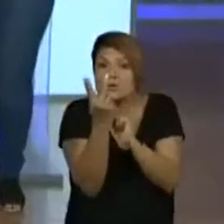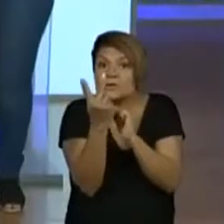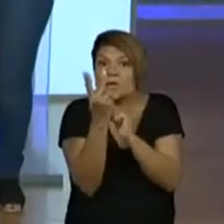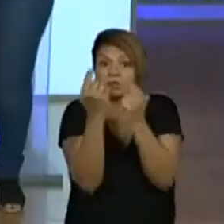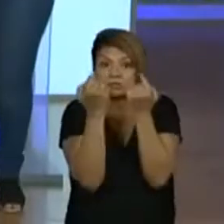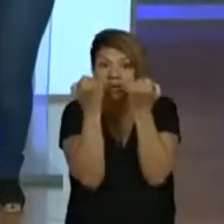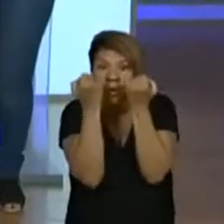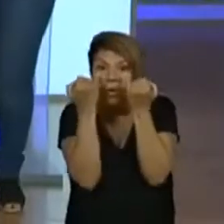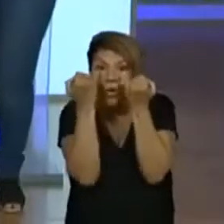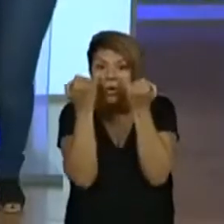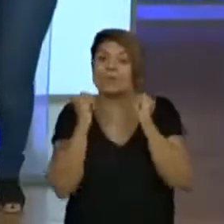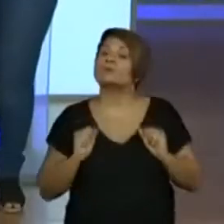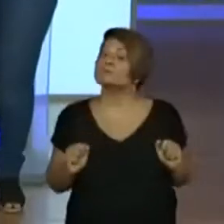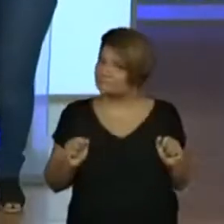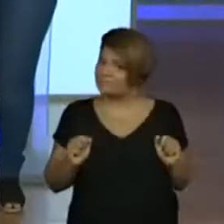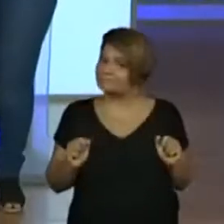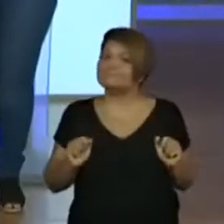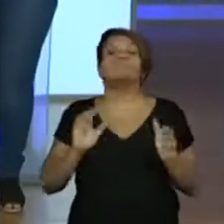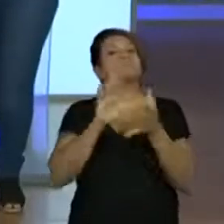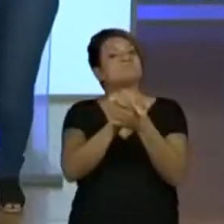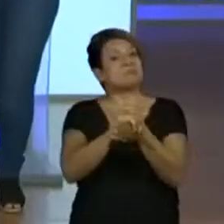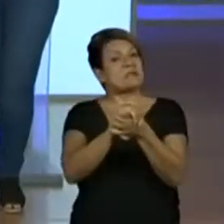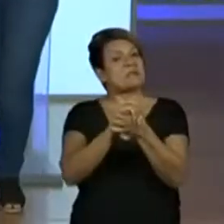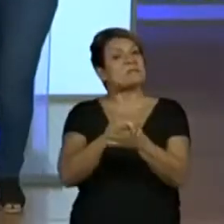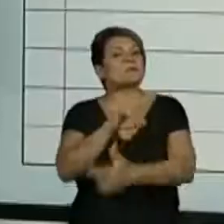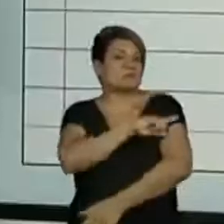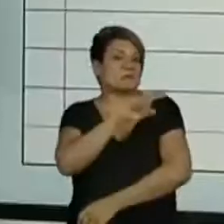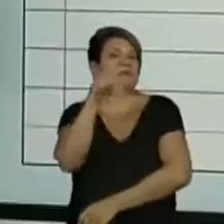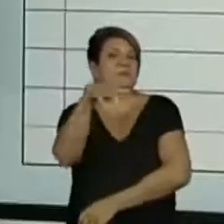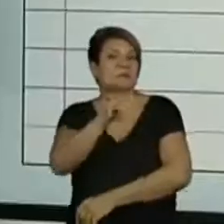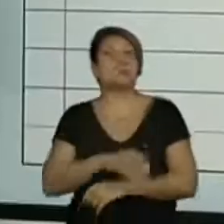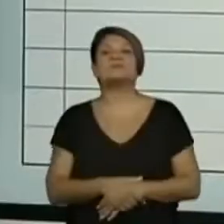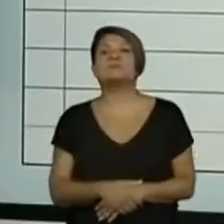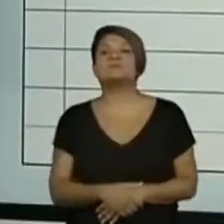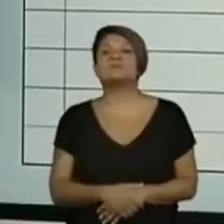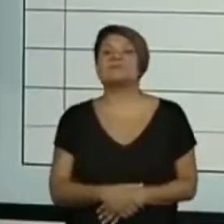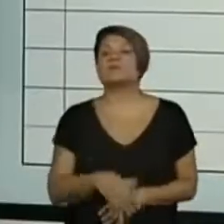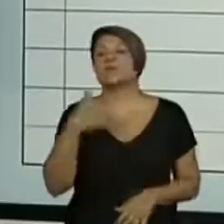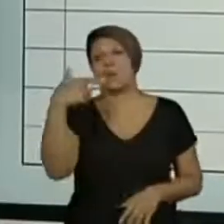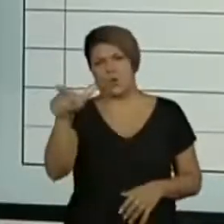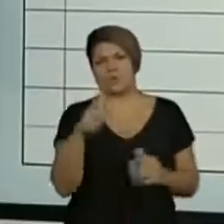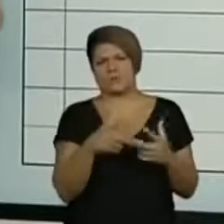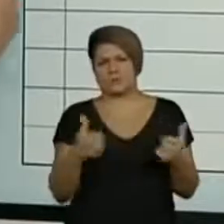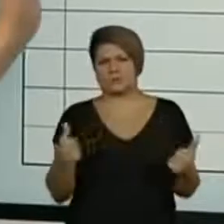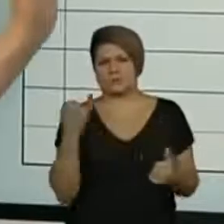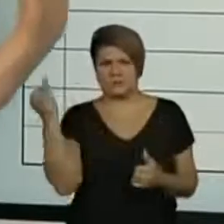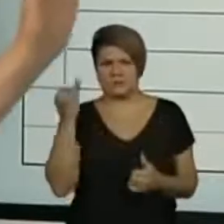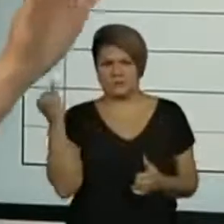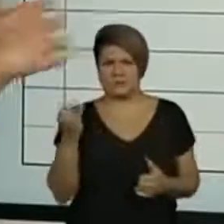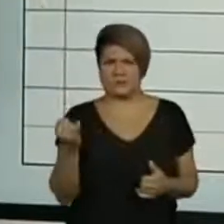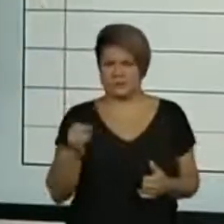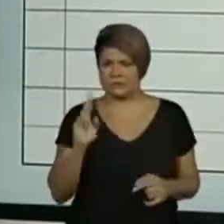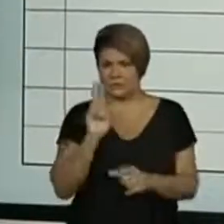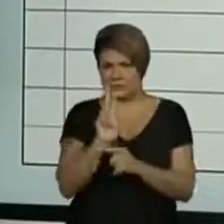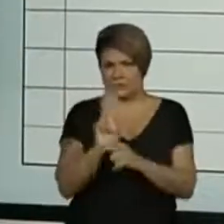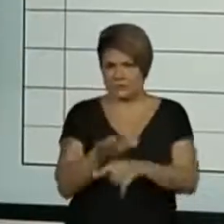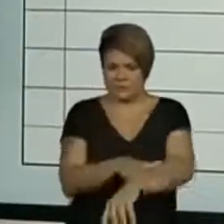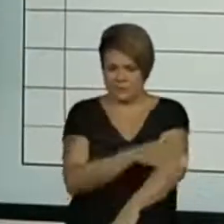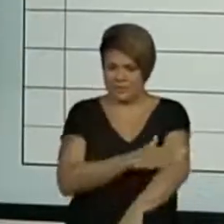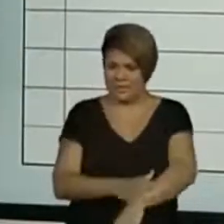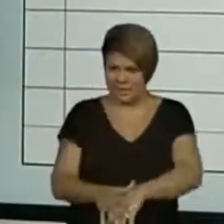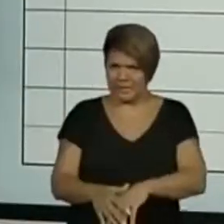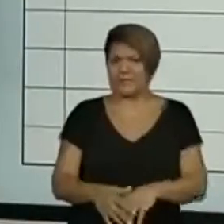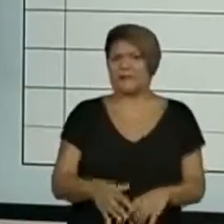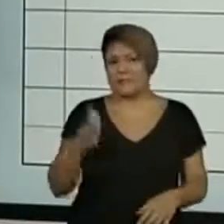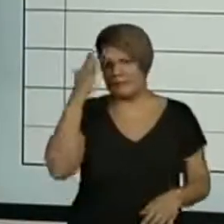né? Gente, que legal. Parabéns, hein, turma do primeiro ano. Outra coisa, então, a gente vai colocar a proteção da pele e aí a gente